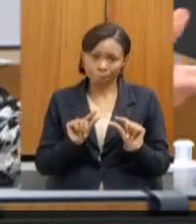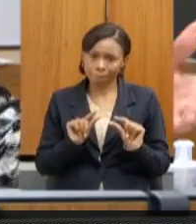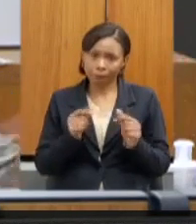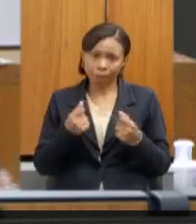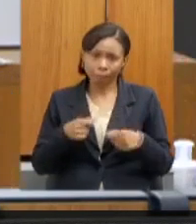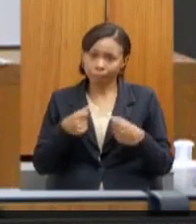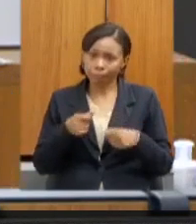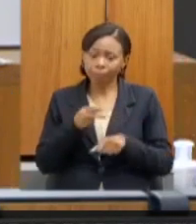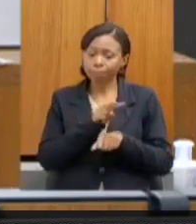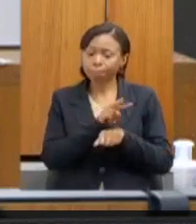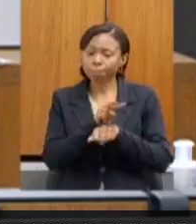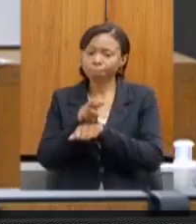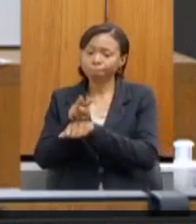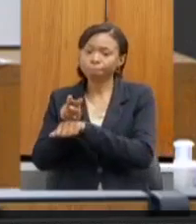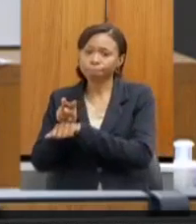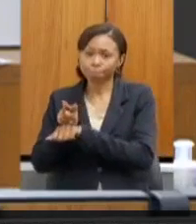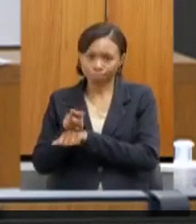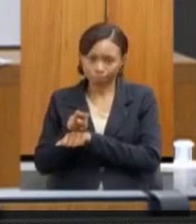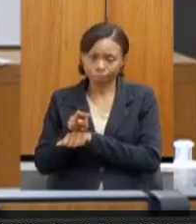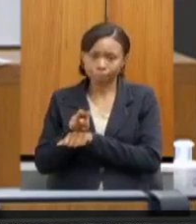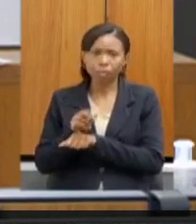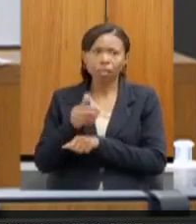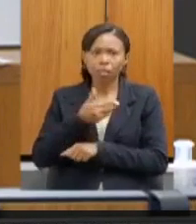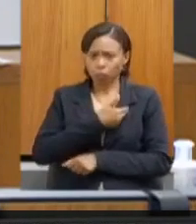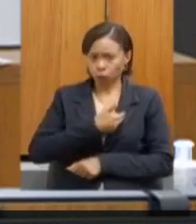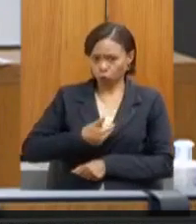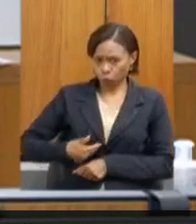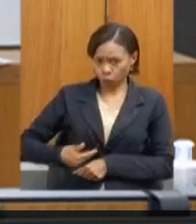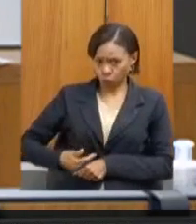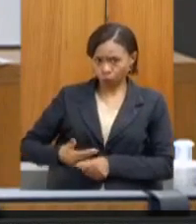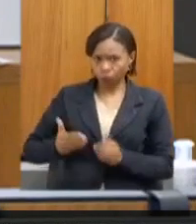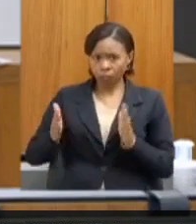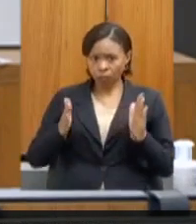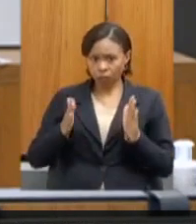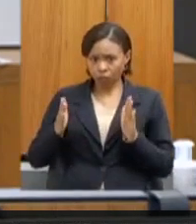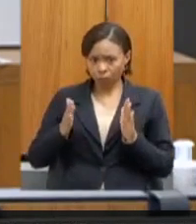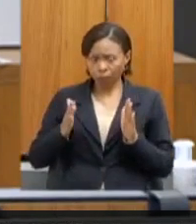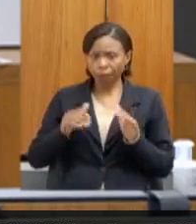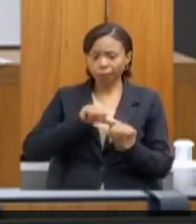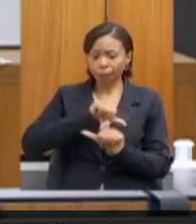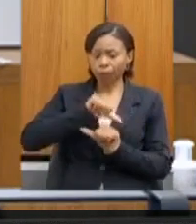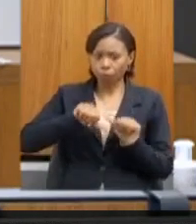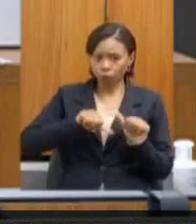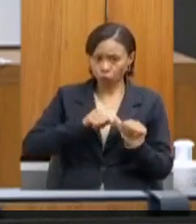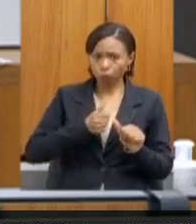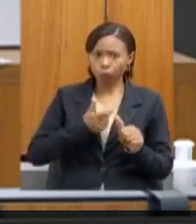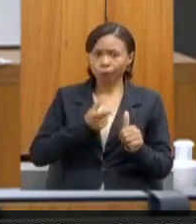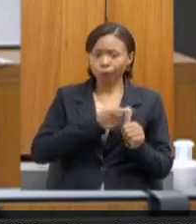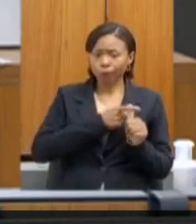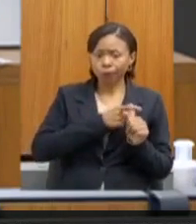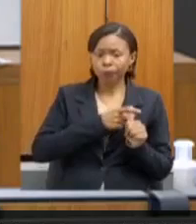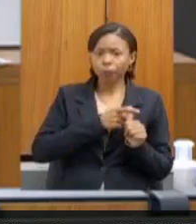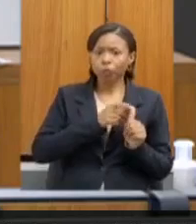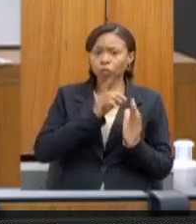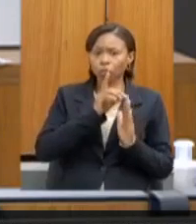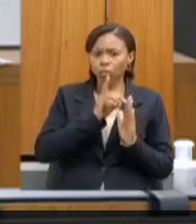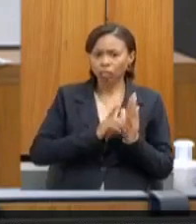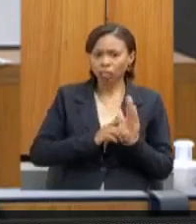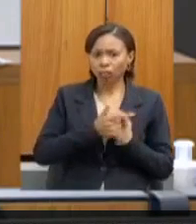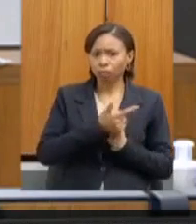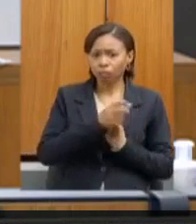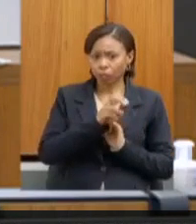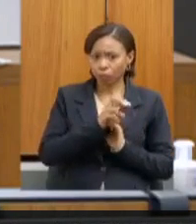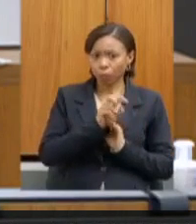nós, nesse governo, passamos de um passivo de outorga de 25 mil processos, hoje temos